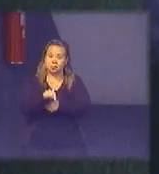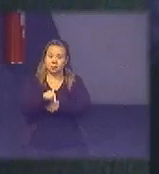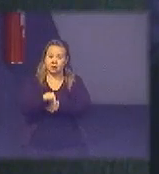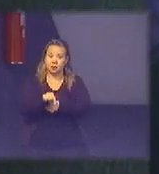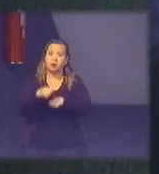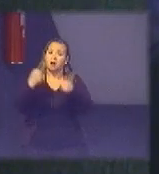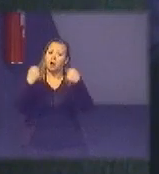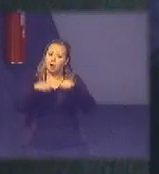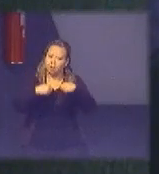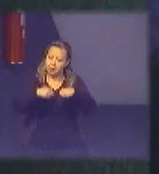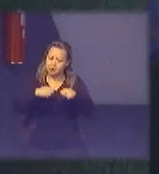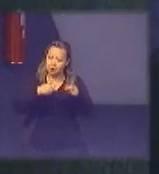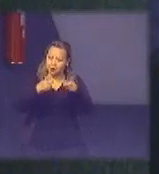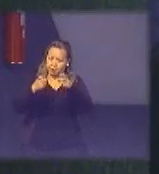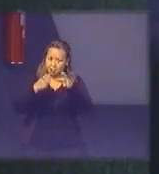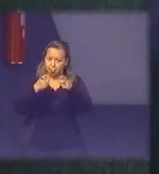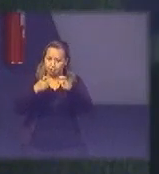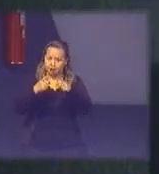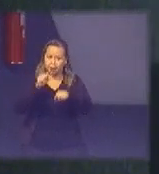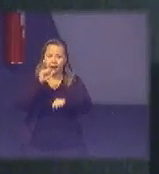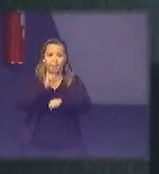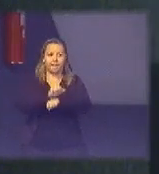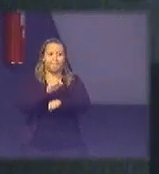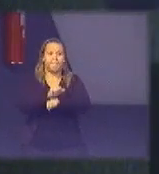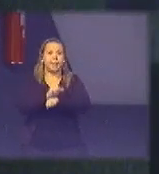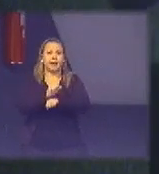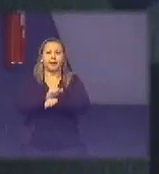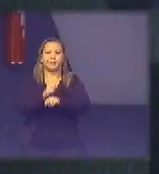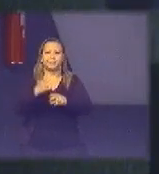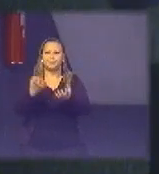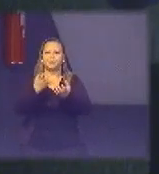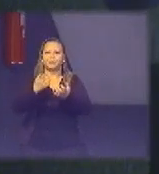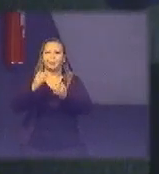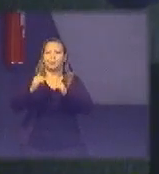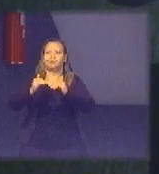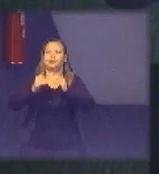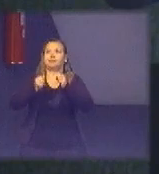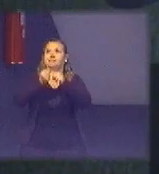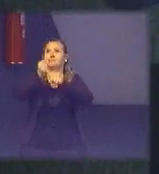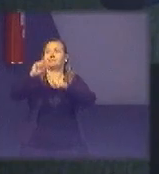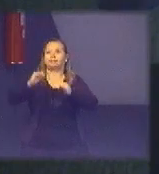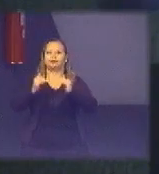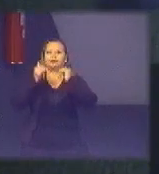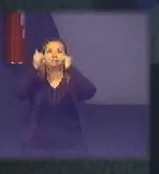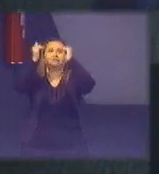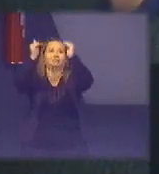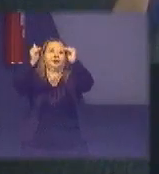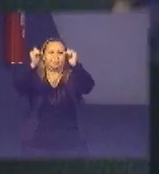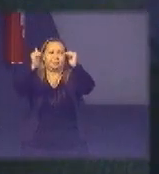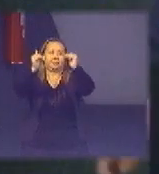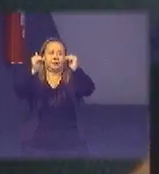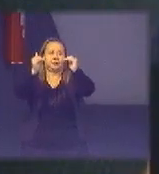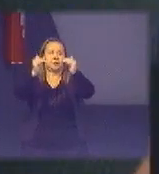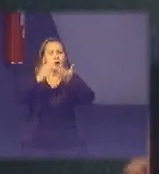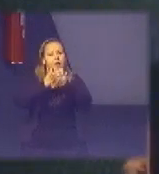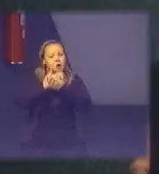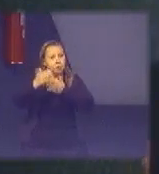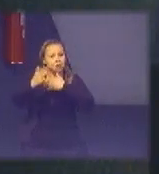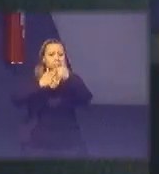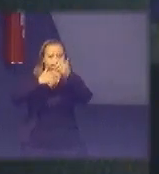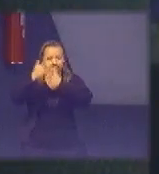que e parar com a síndrome de querer colocar o homem na lua e começar a colocar tijolinho no muro tá é bem assim nesse nível